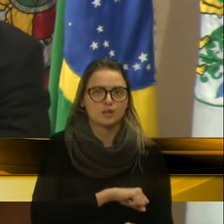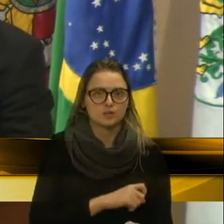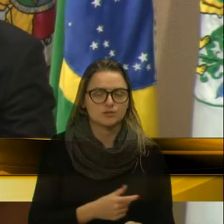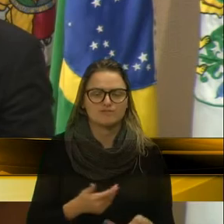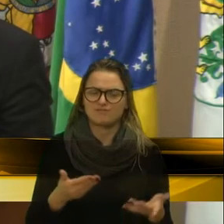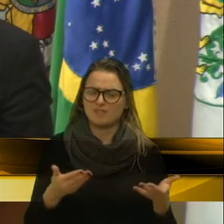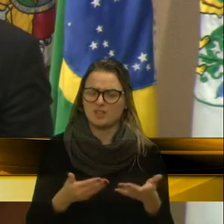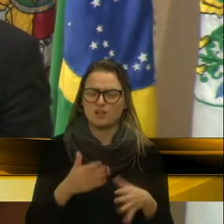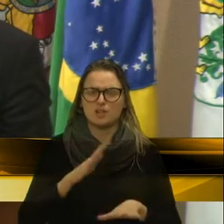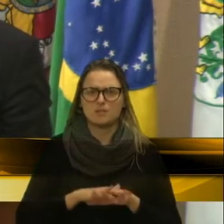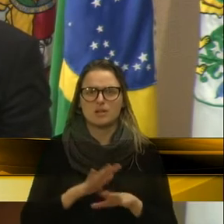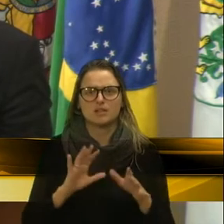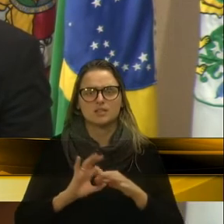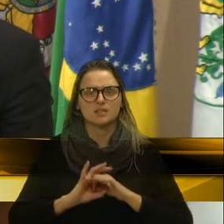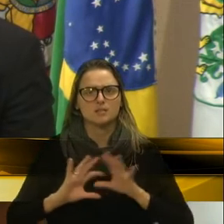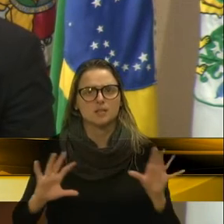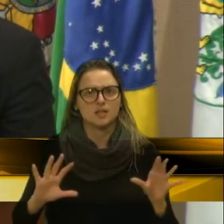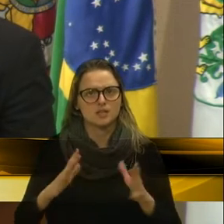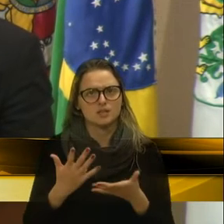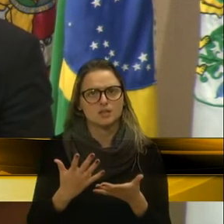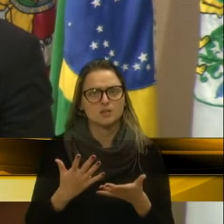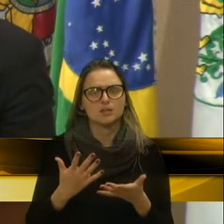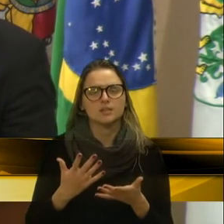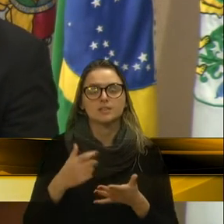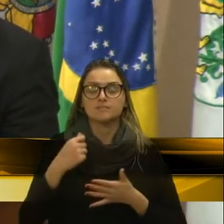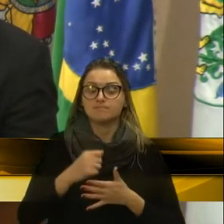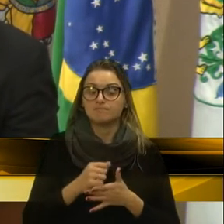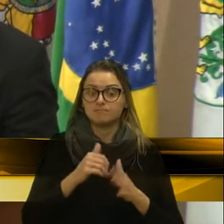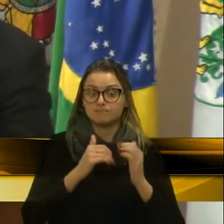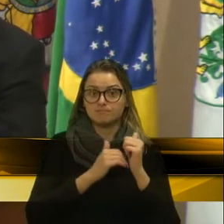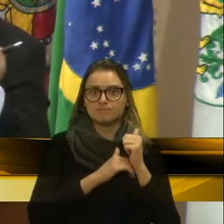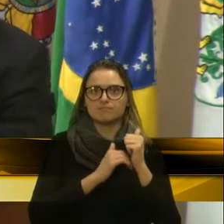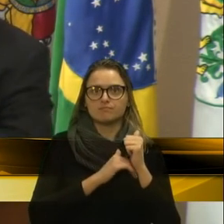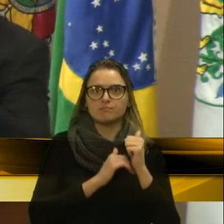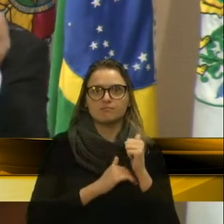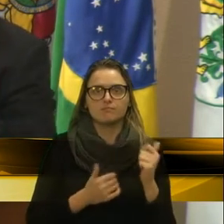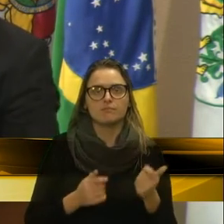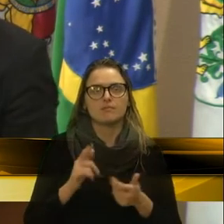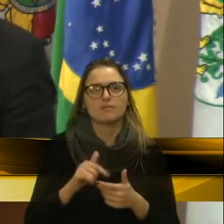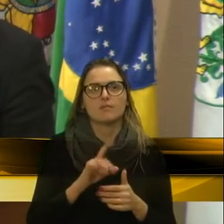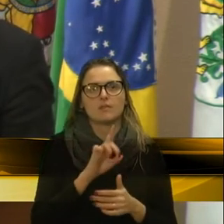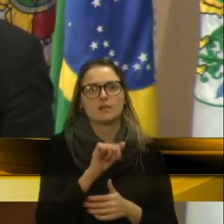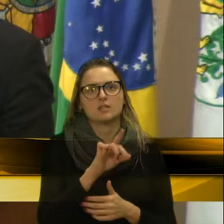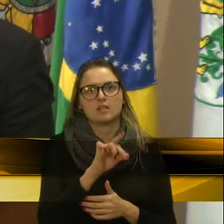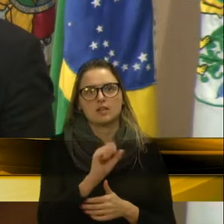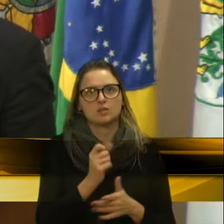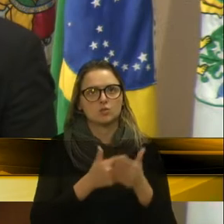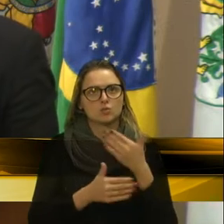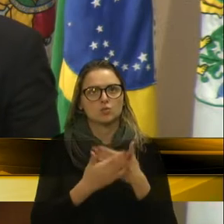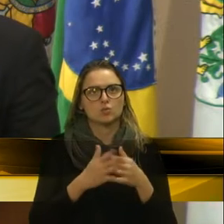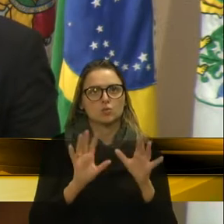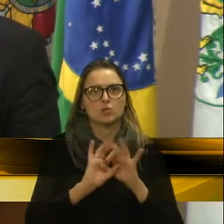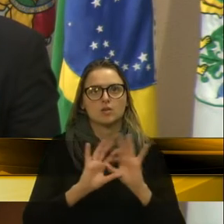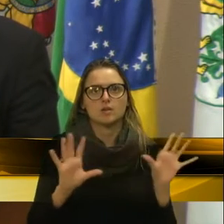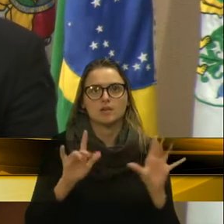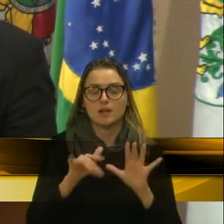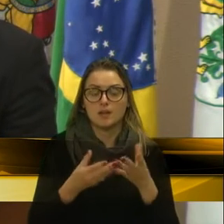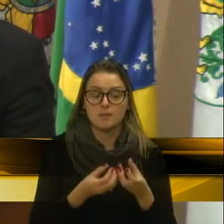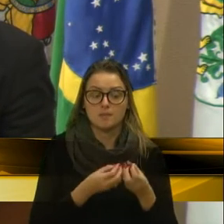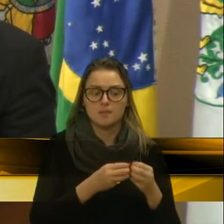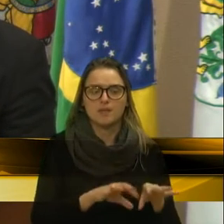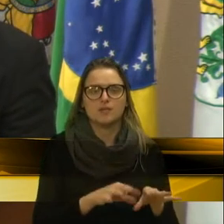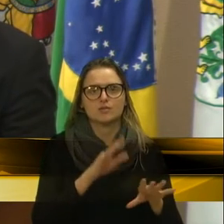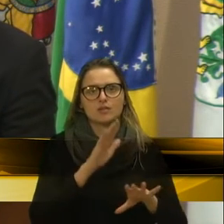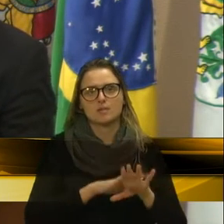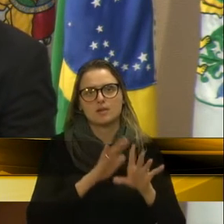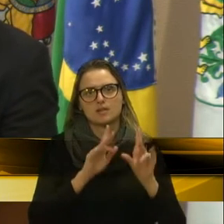mais dados que deveriam ser dados sigilosos, ser dados assim, bom, agora fica tudo liberado, é prejudicar cada vez